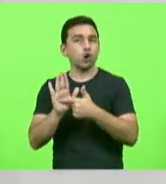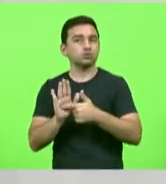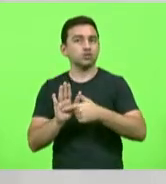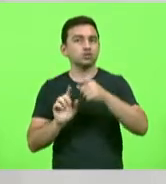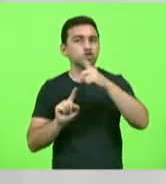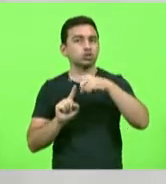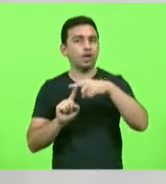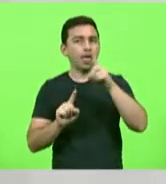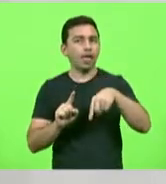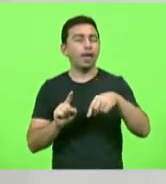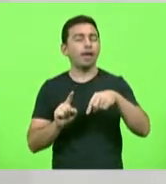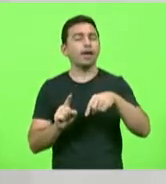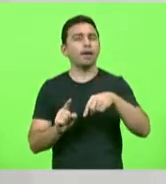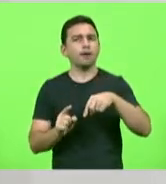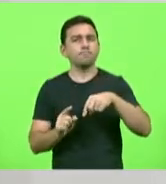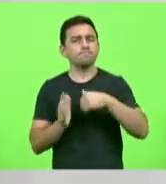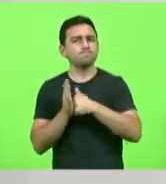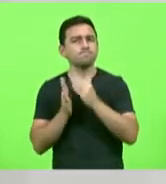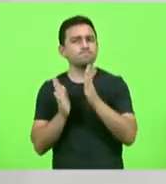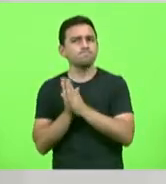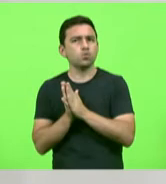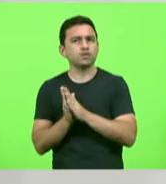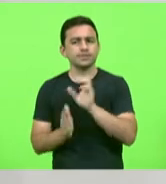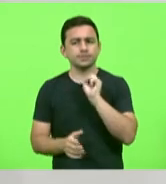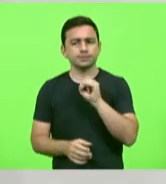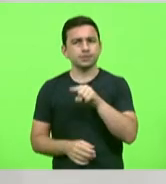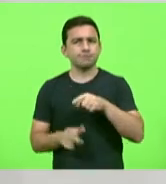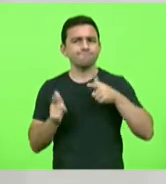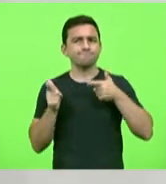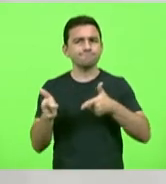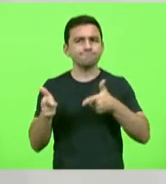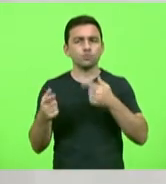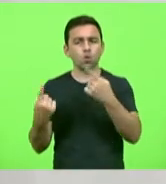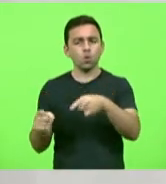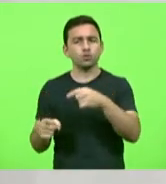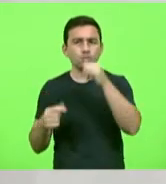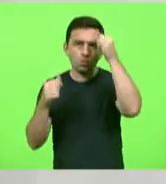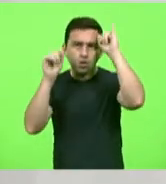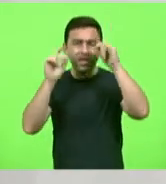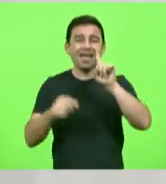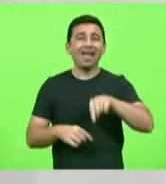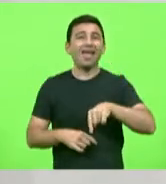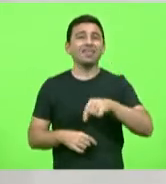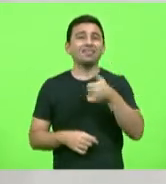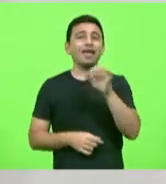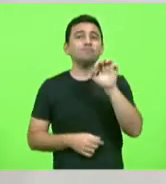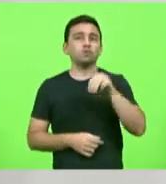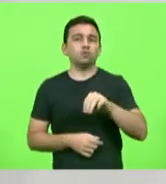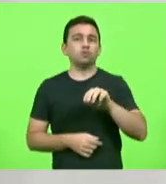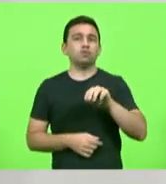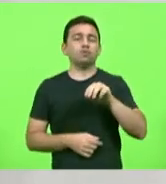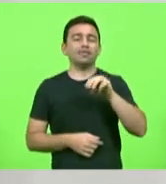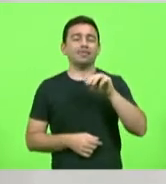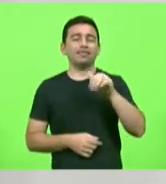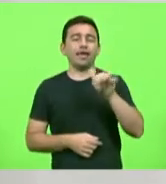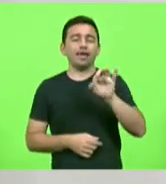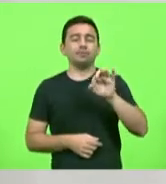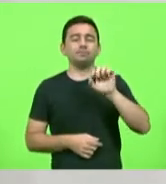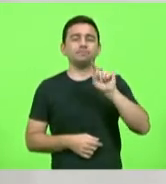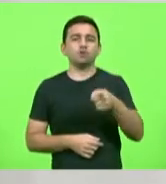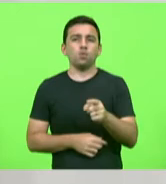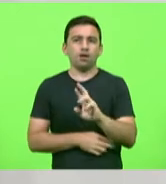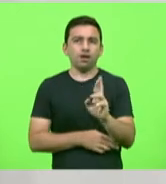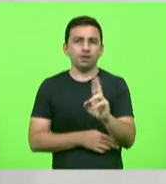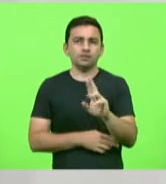a prática da farra do boi nós colocamos 10 mil reais para quem incentiva